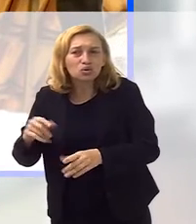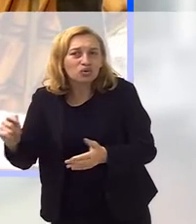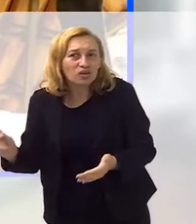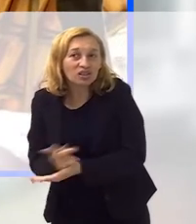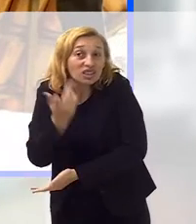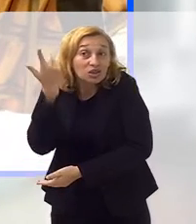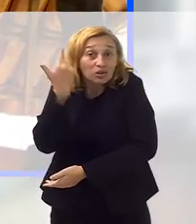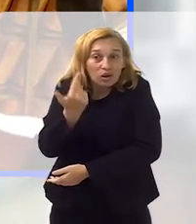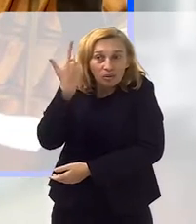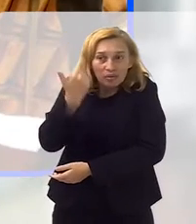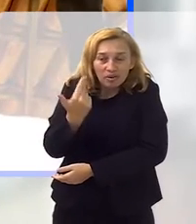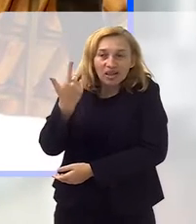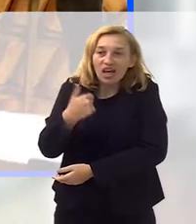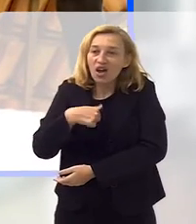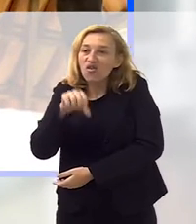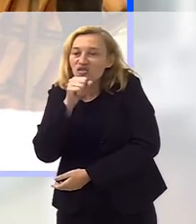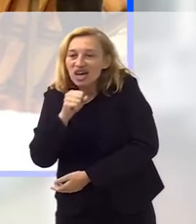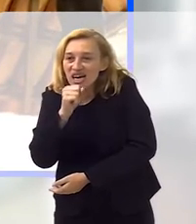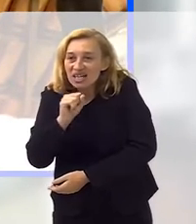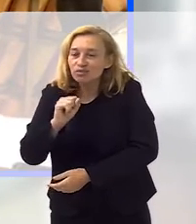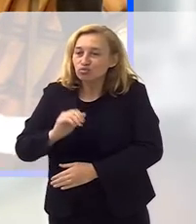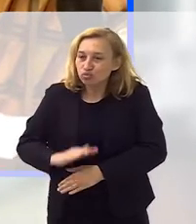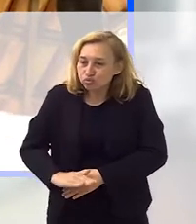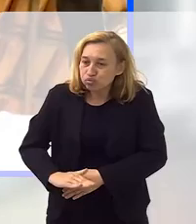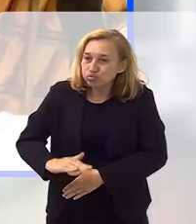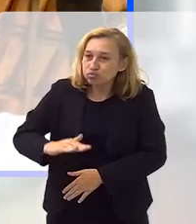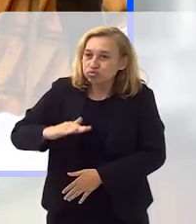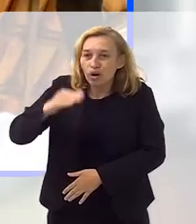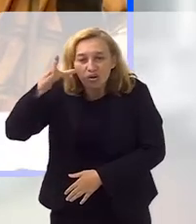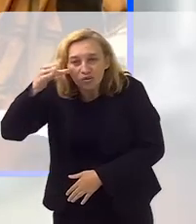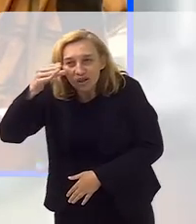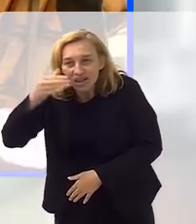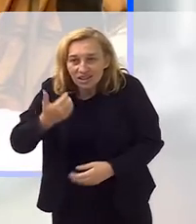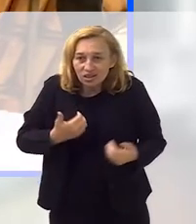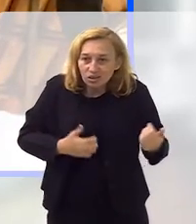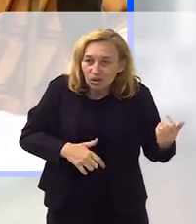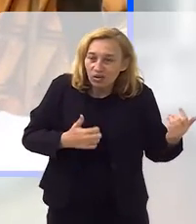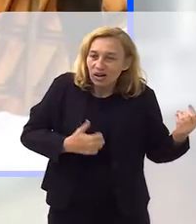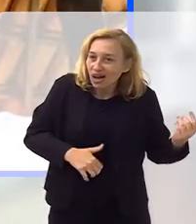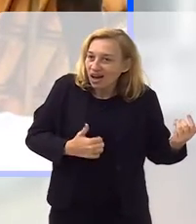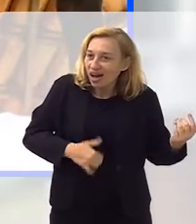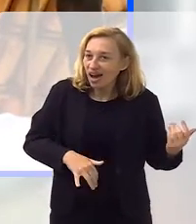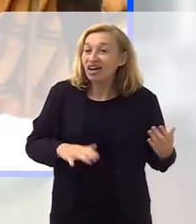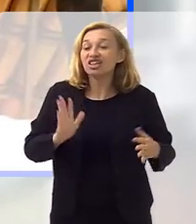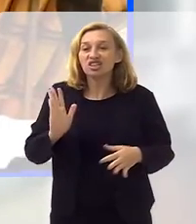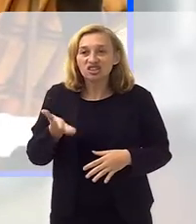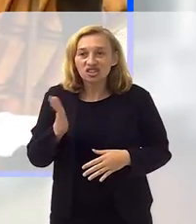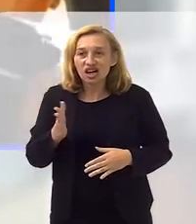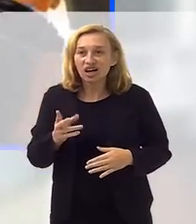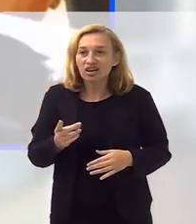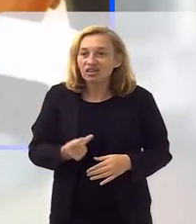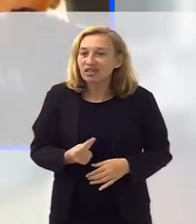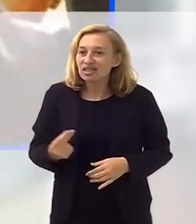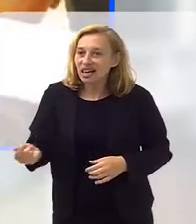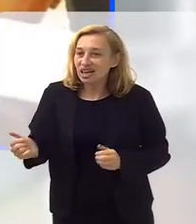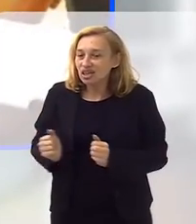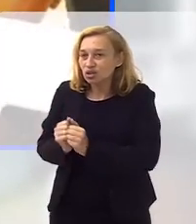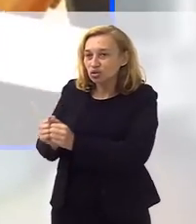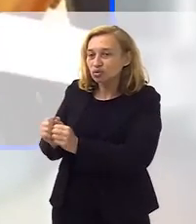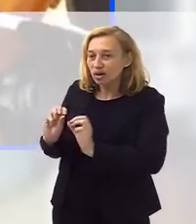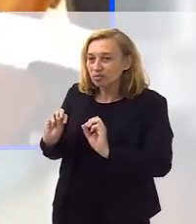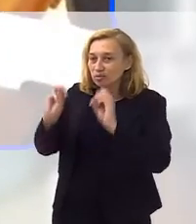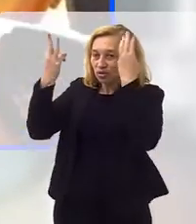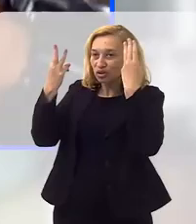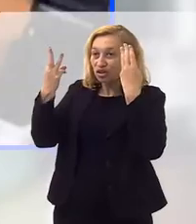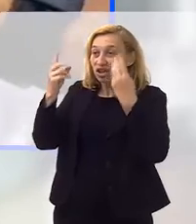foram acontecendo naturalmente, ficando mais velho, comecei a me interessar em tocar instrumento, aí já estava, já quando eu saía com